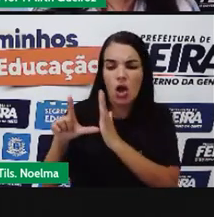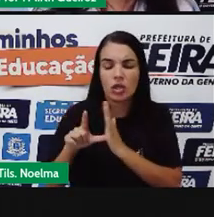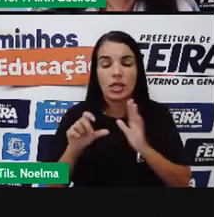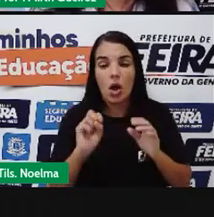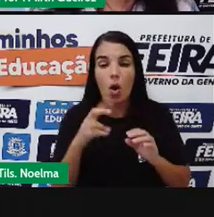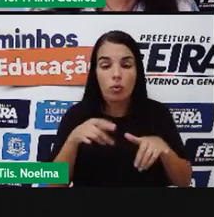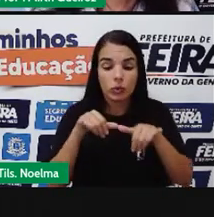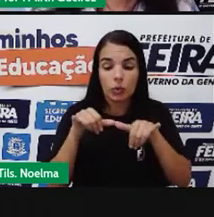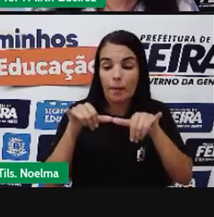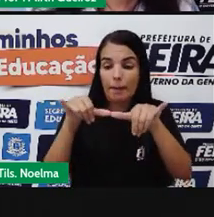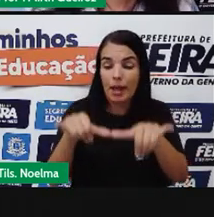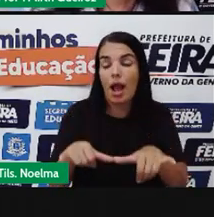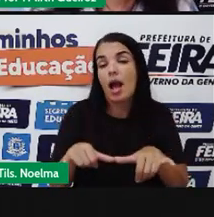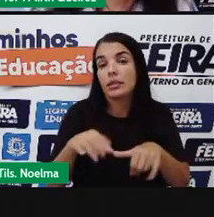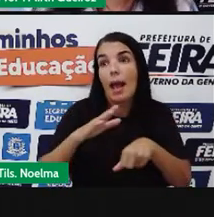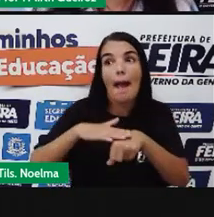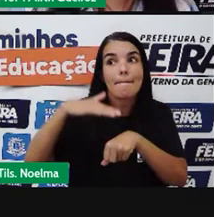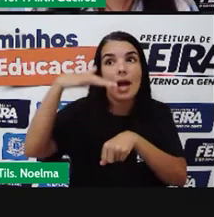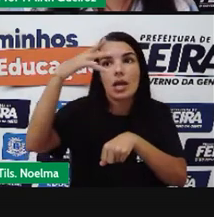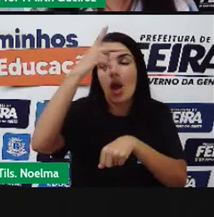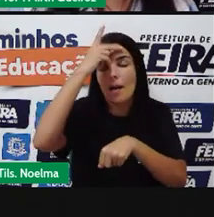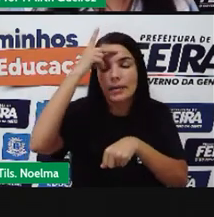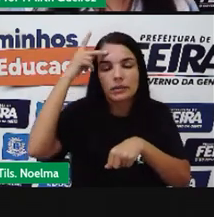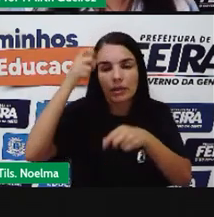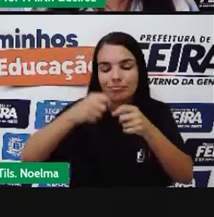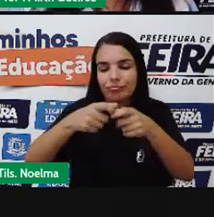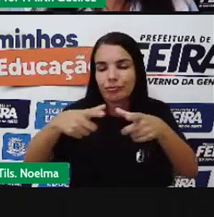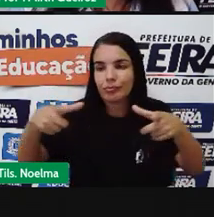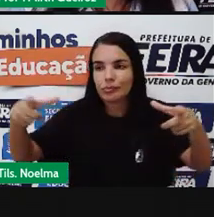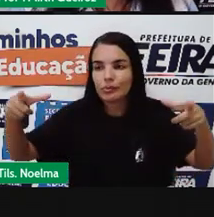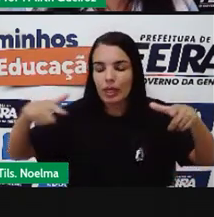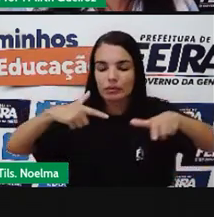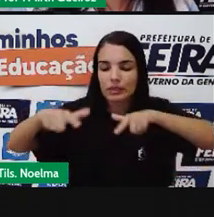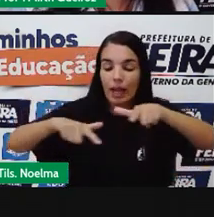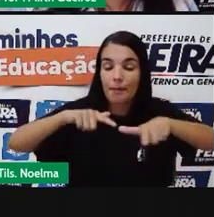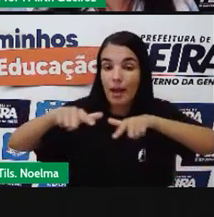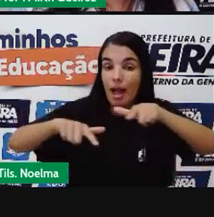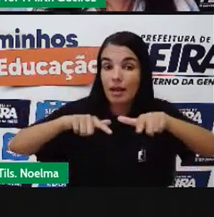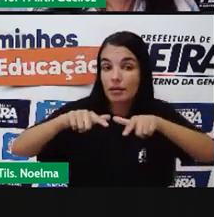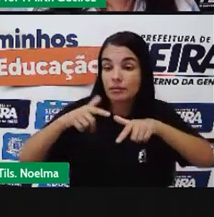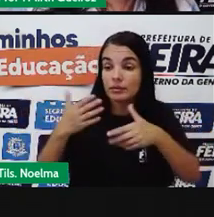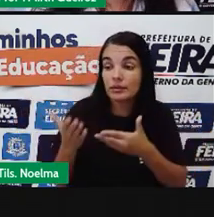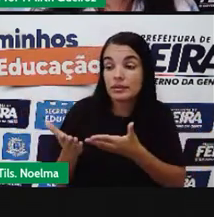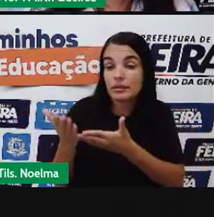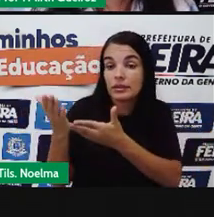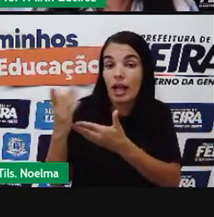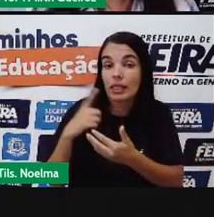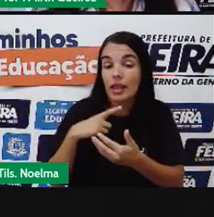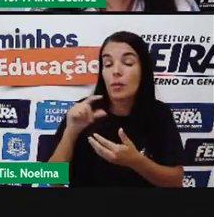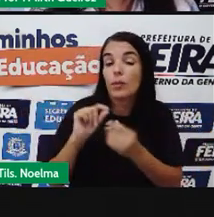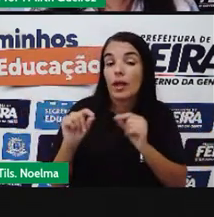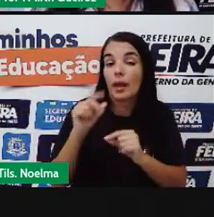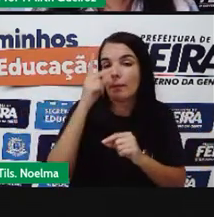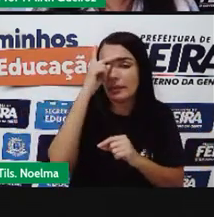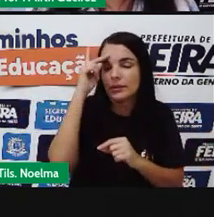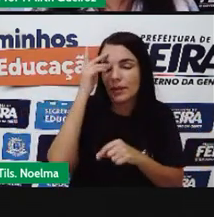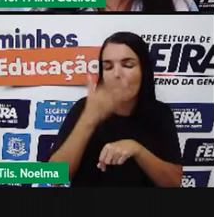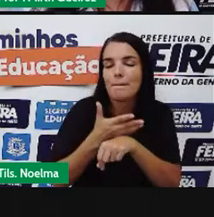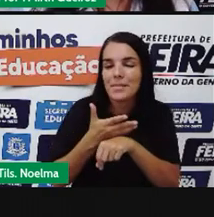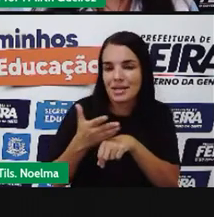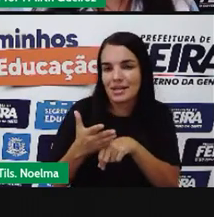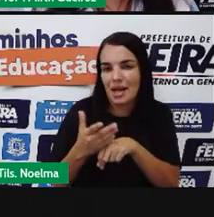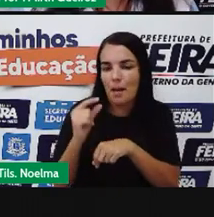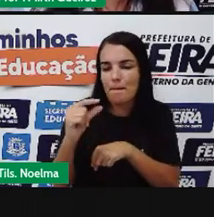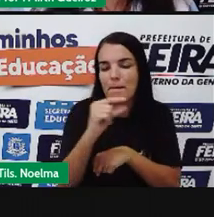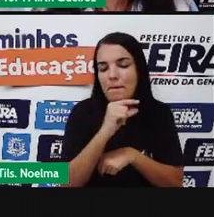vê Que a maior parte Dos atendentes ali São pessoas brancas Poucas são As pessoas